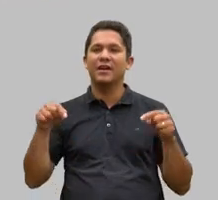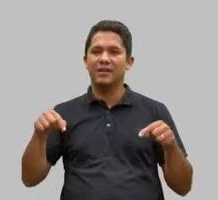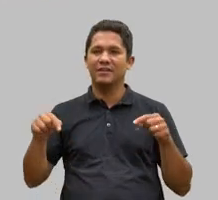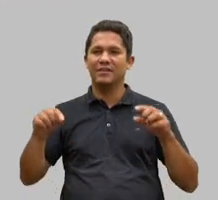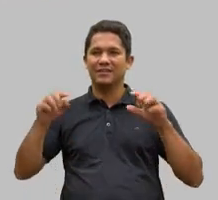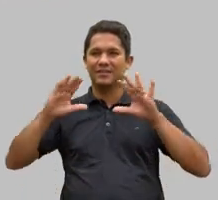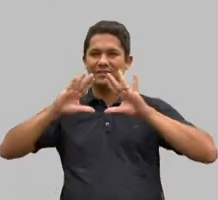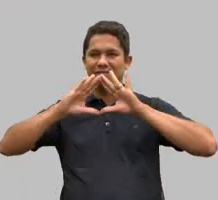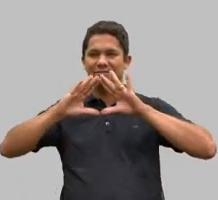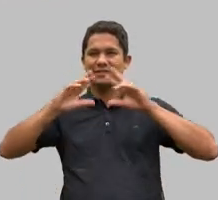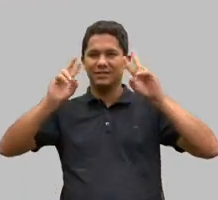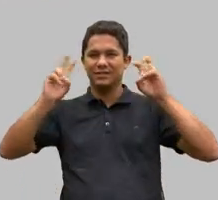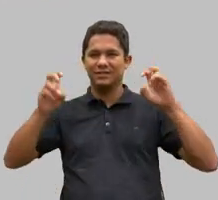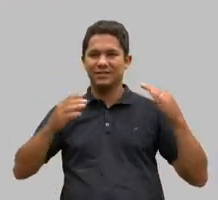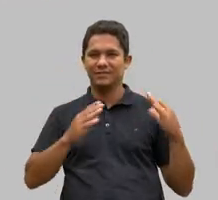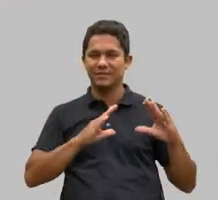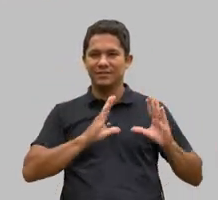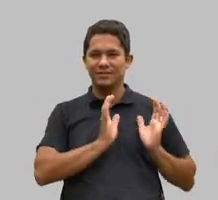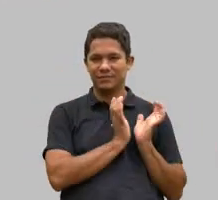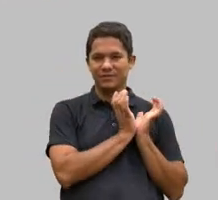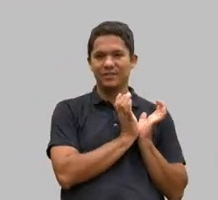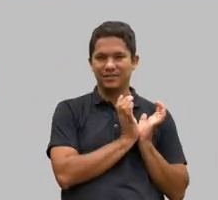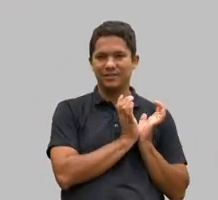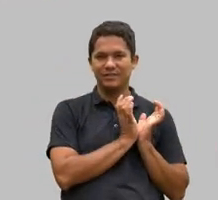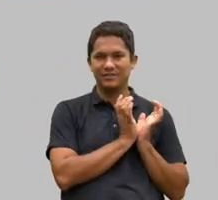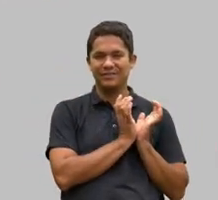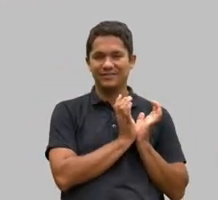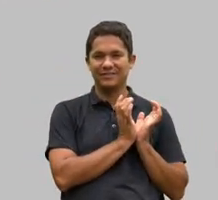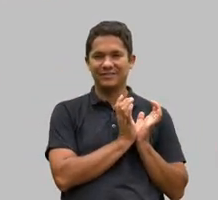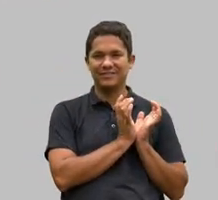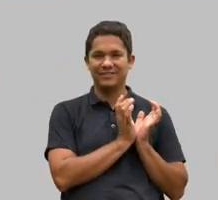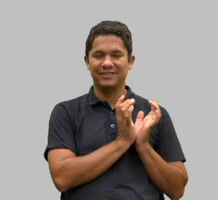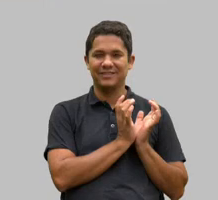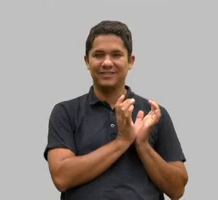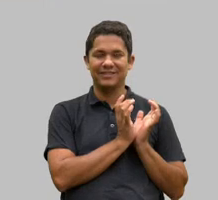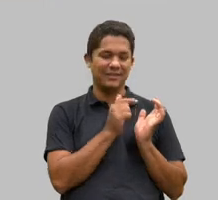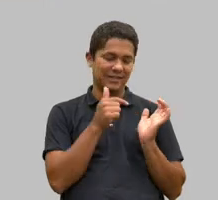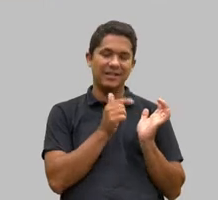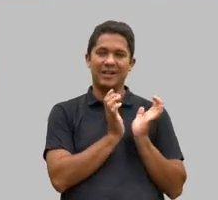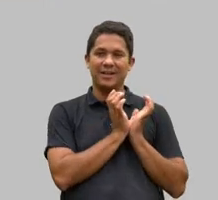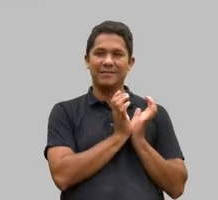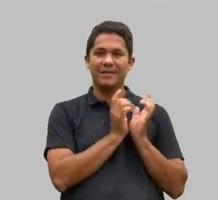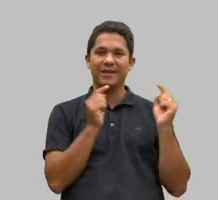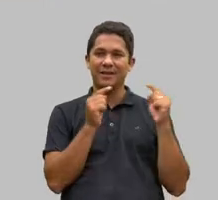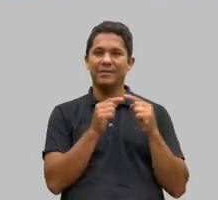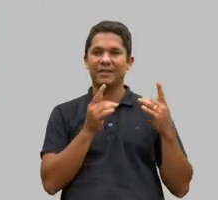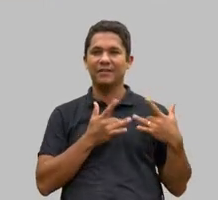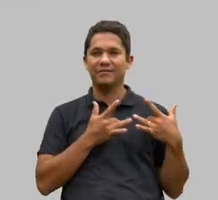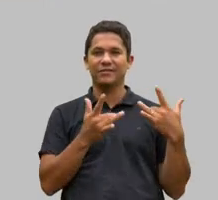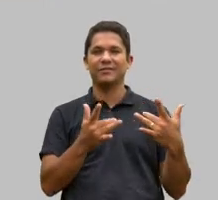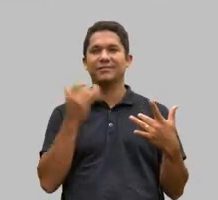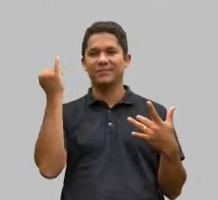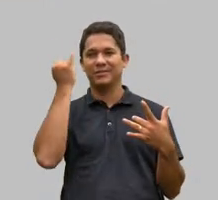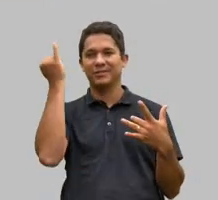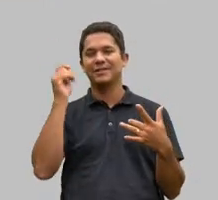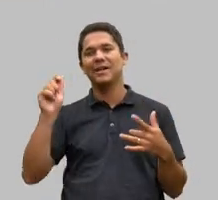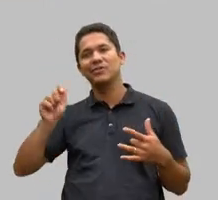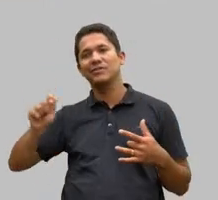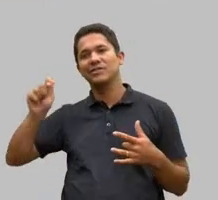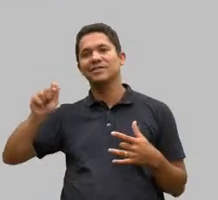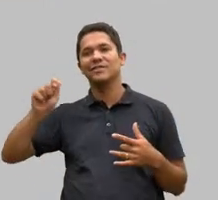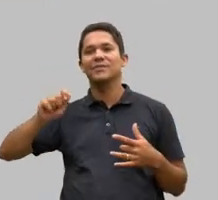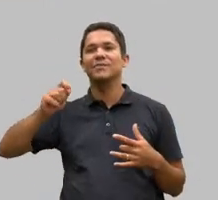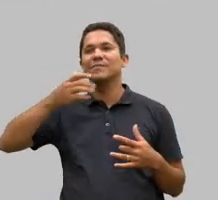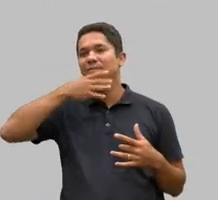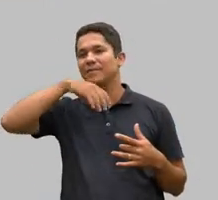própria Marca Pai já diz, ela já estampa a importância do voluntariado, a associação de pais e amigos. Embora ela tenha